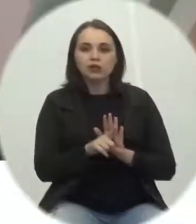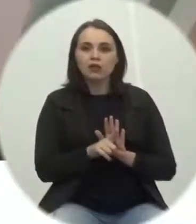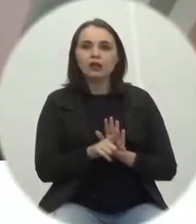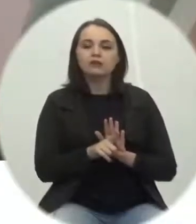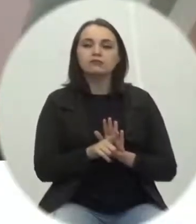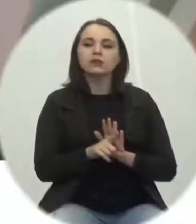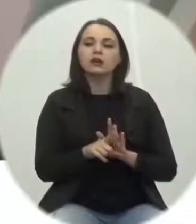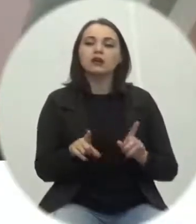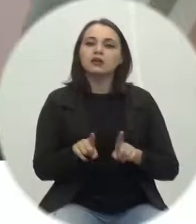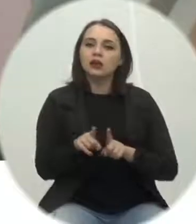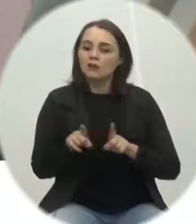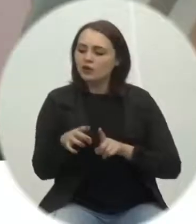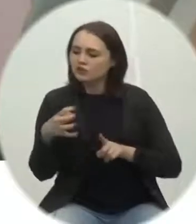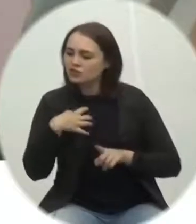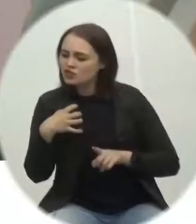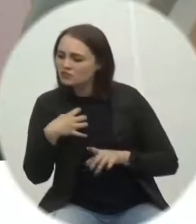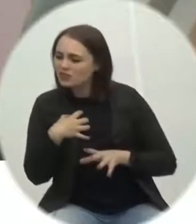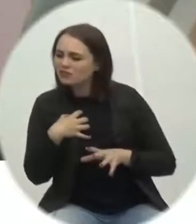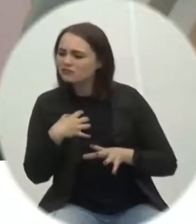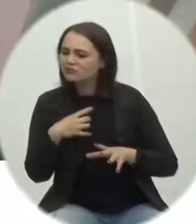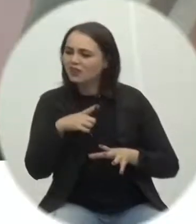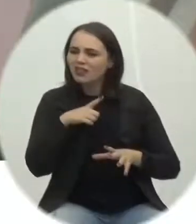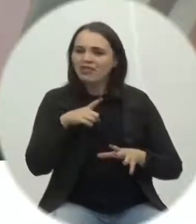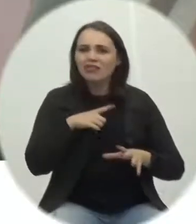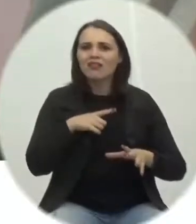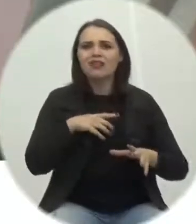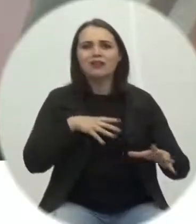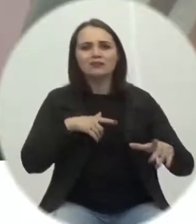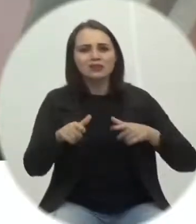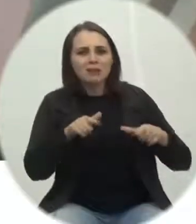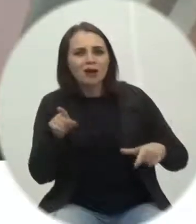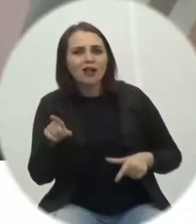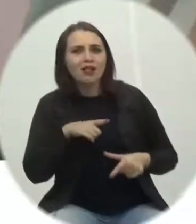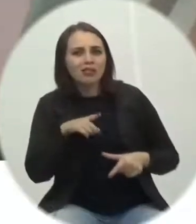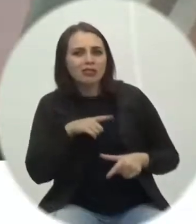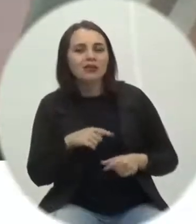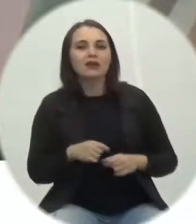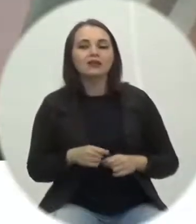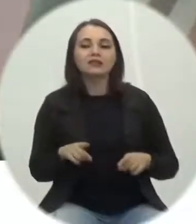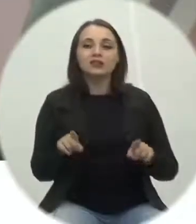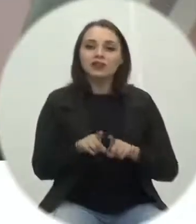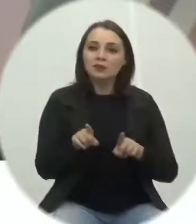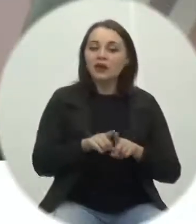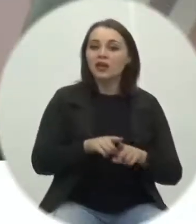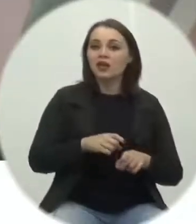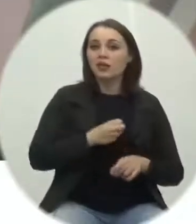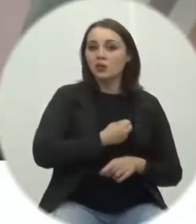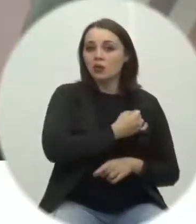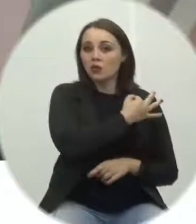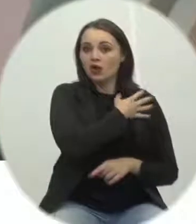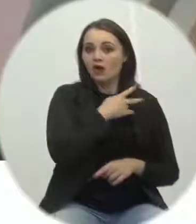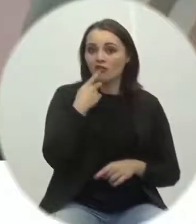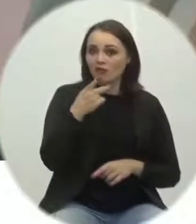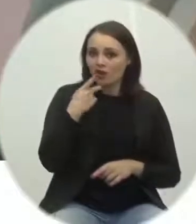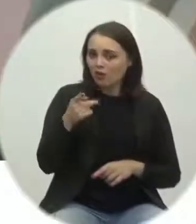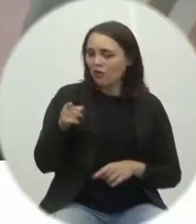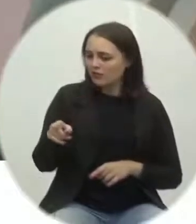envolvimento que ela teve, aliás, foi elogiada pelo Tenente Coronel Dmitry naquela ocasião que